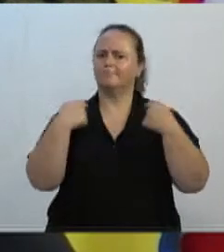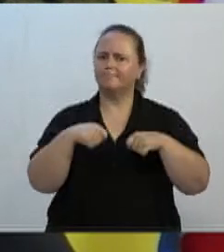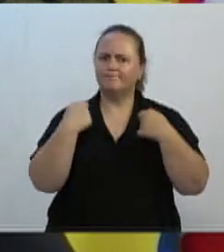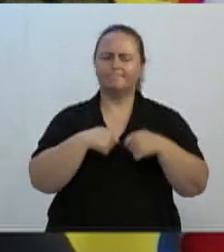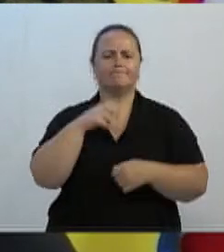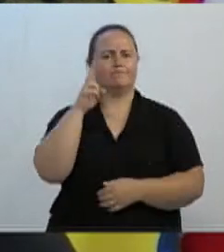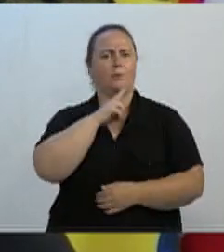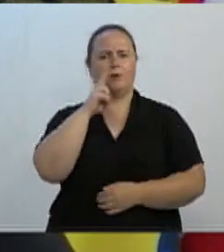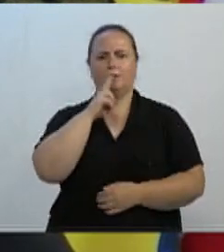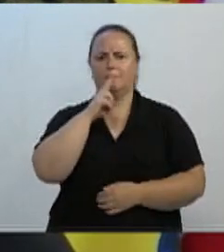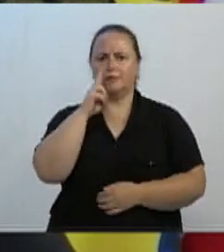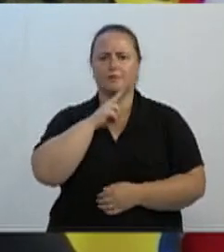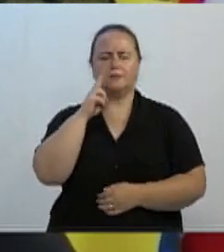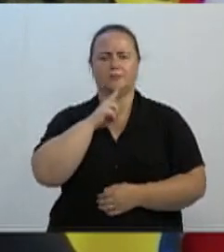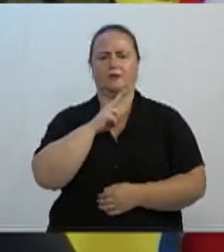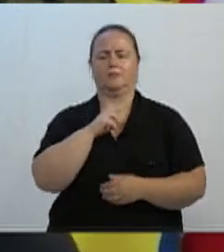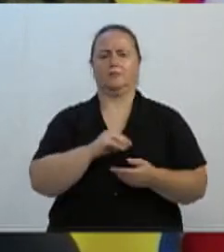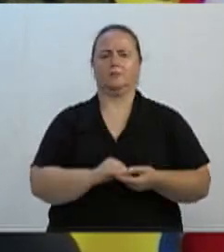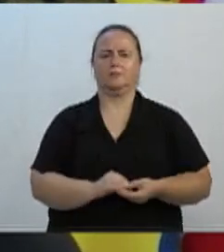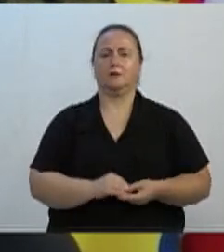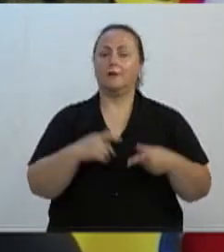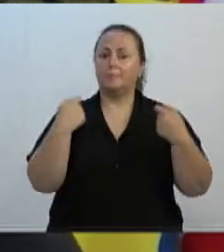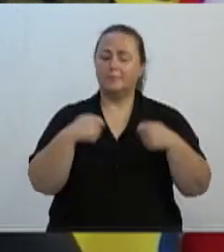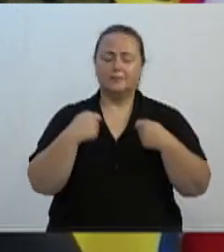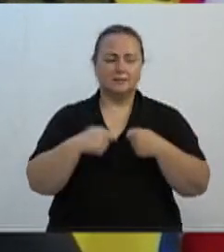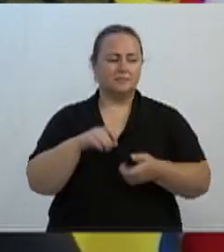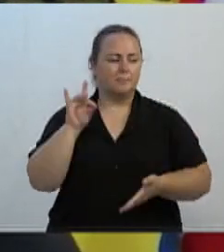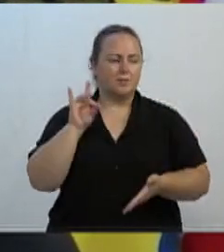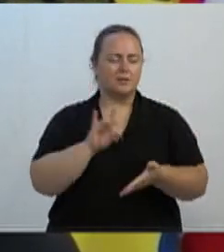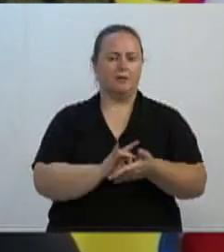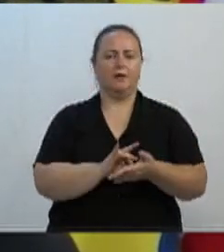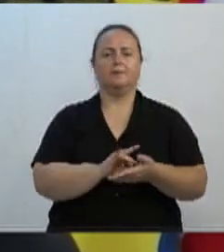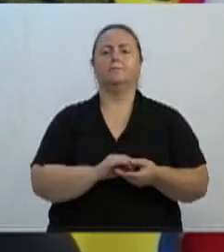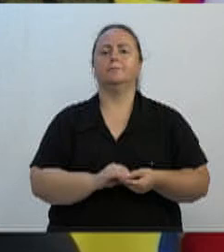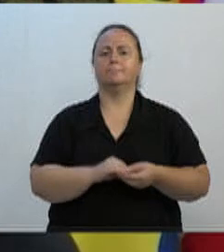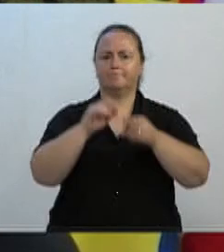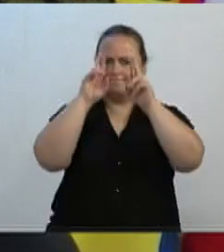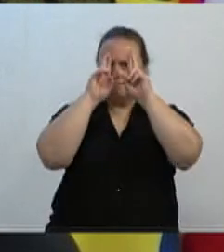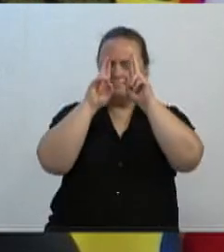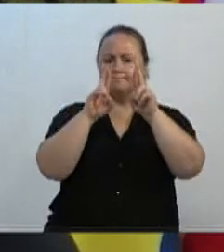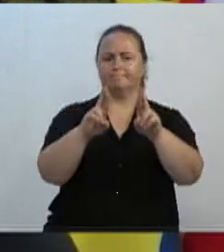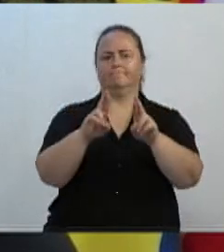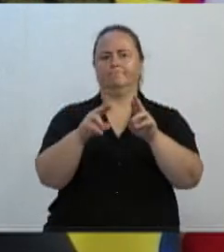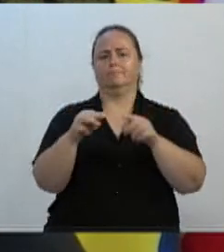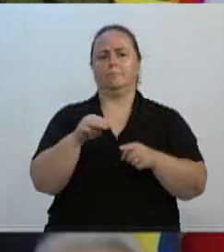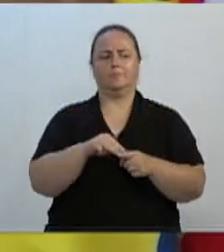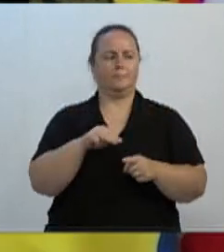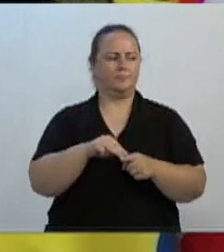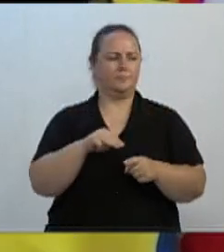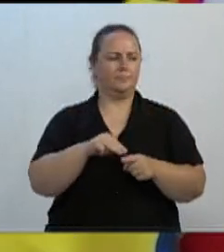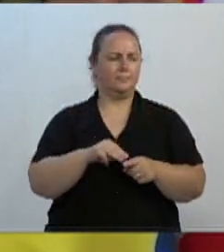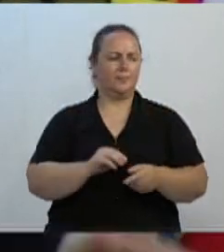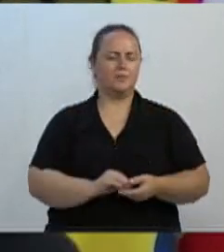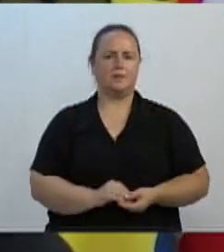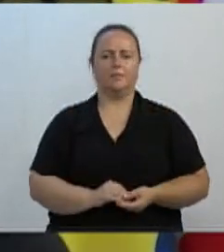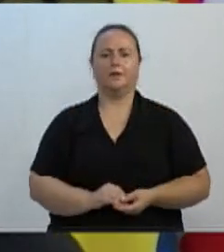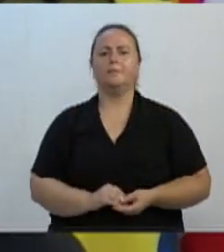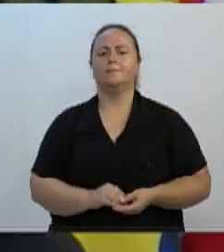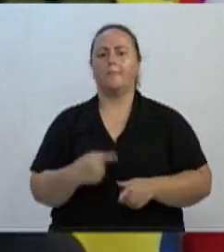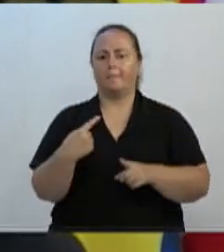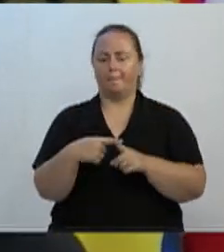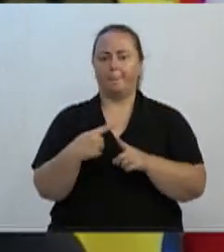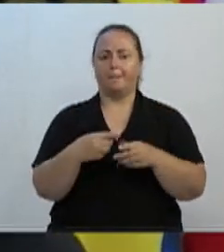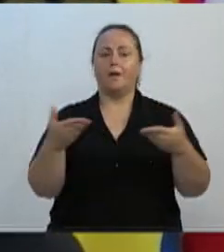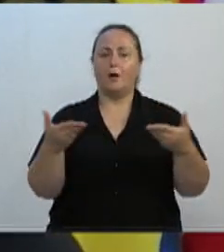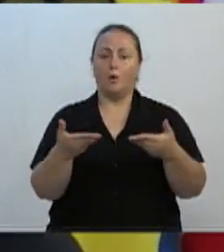isso seja de fato respeitado pelo município, porque hoje os contadores aqui